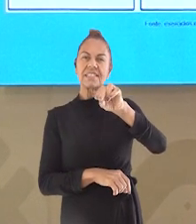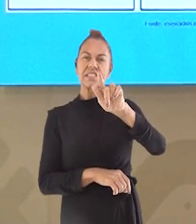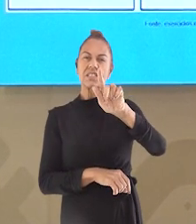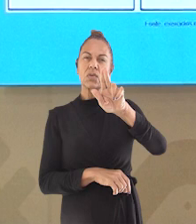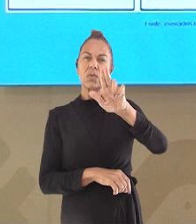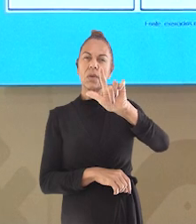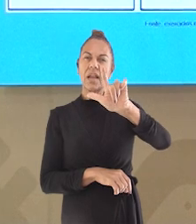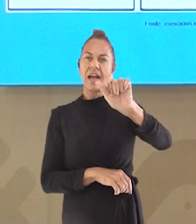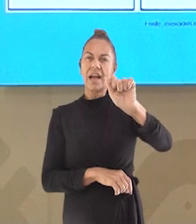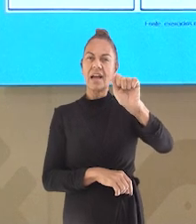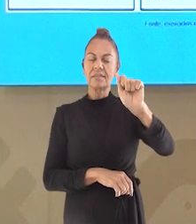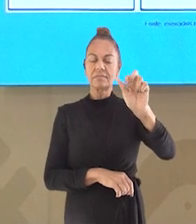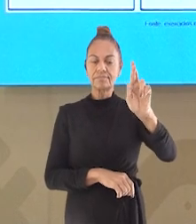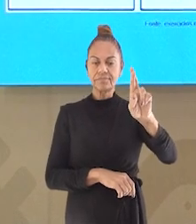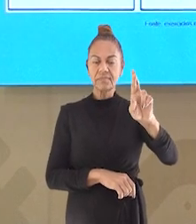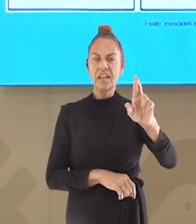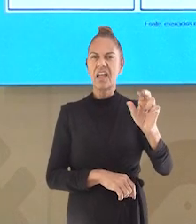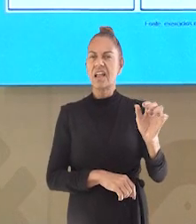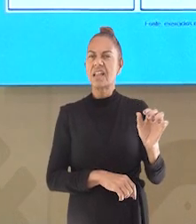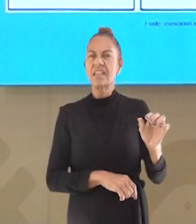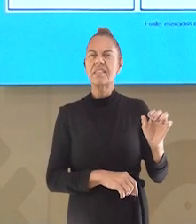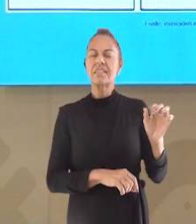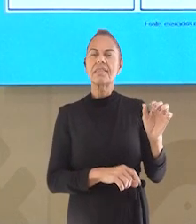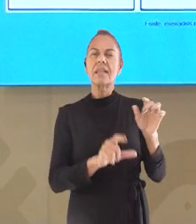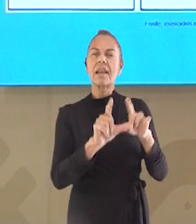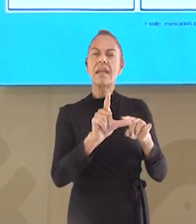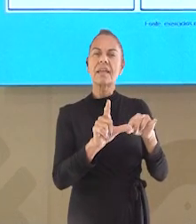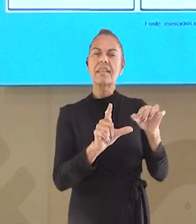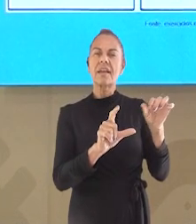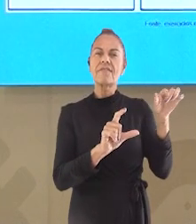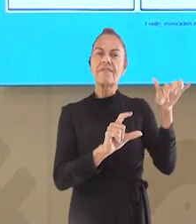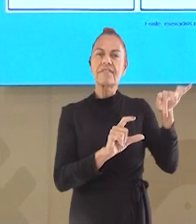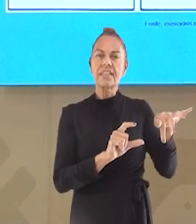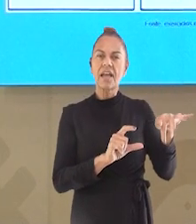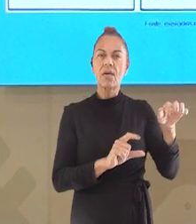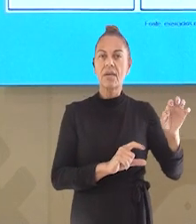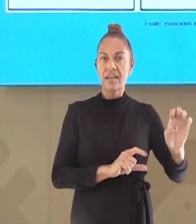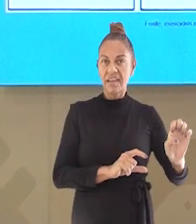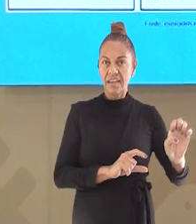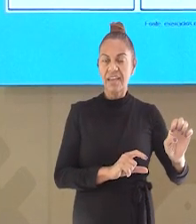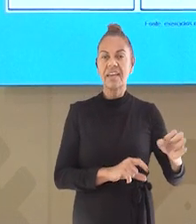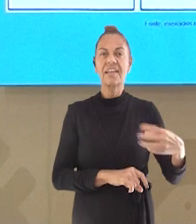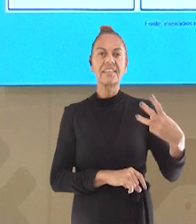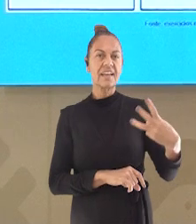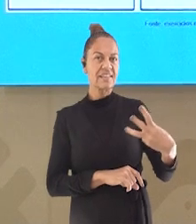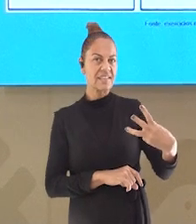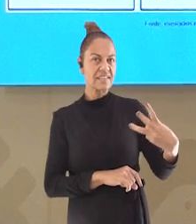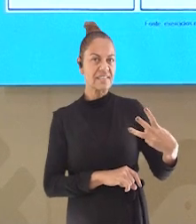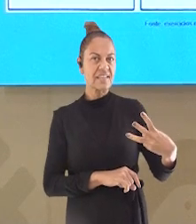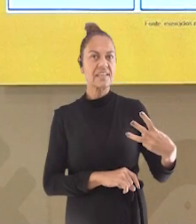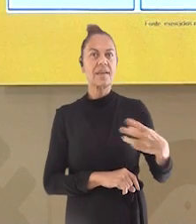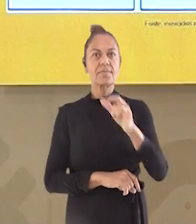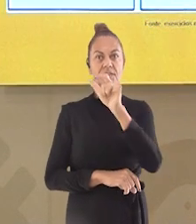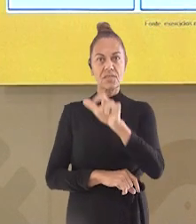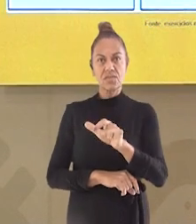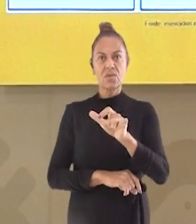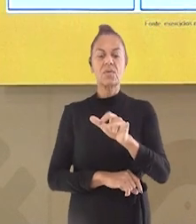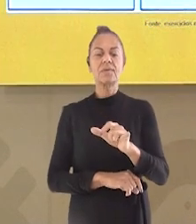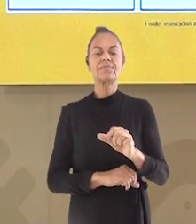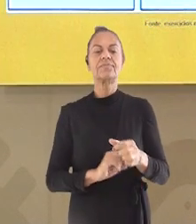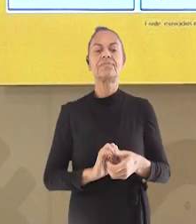terminada em Êêê, está na terceira pessoa do singular. Agora vamos para a atividade de número 2.